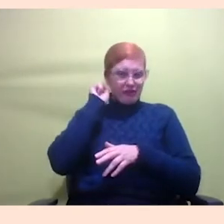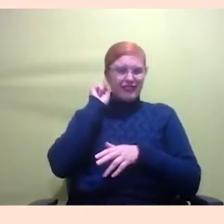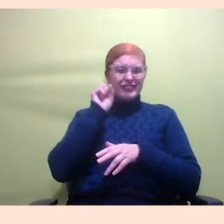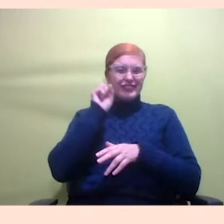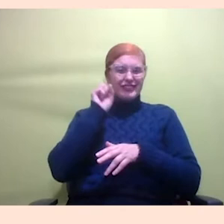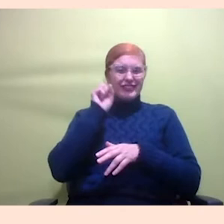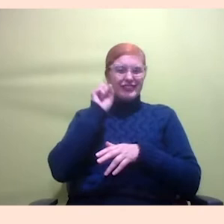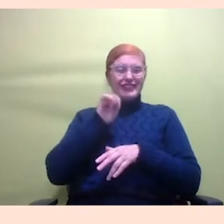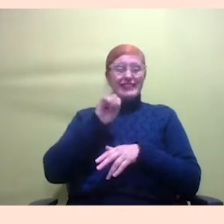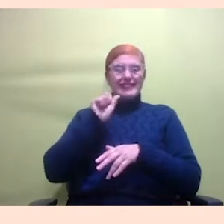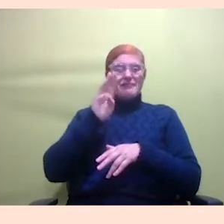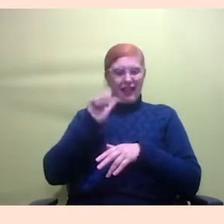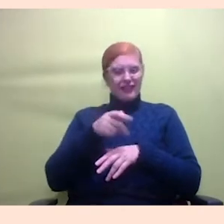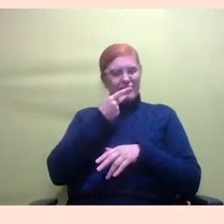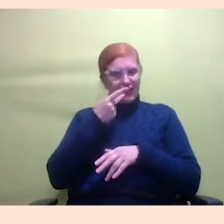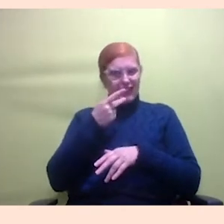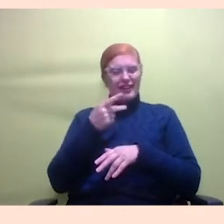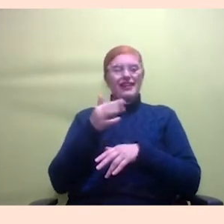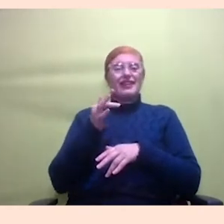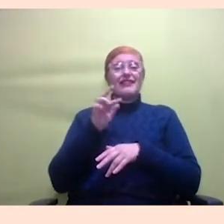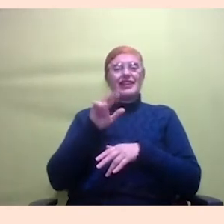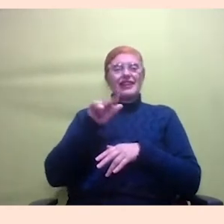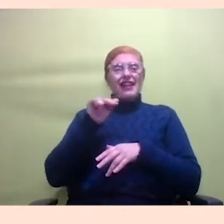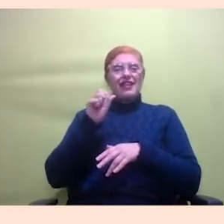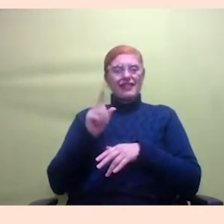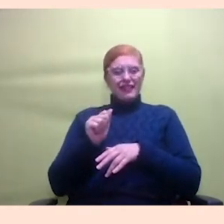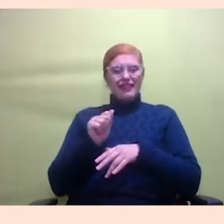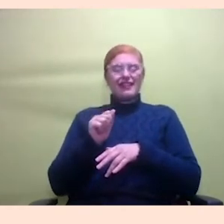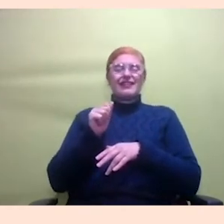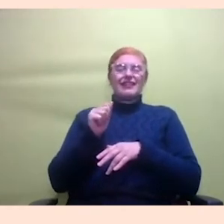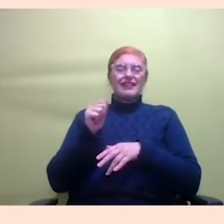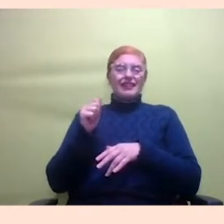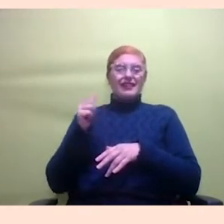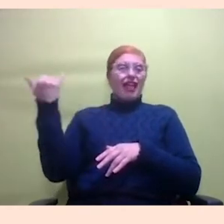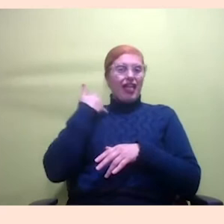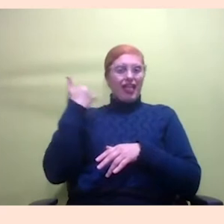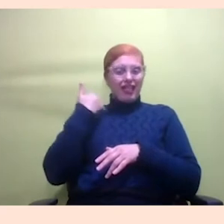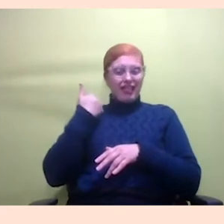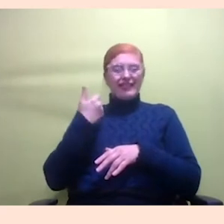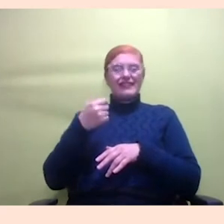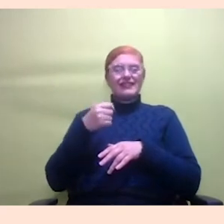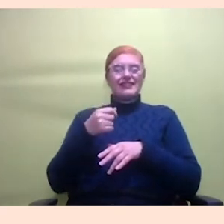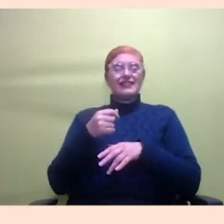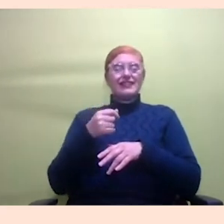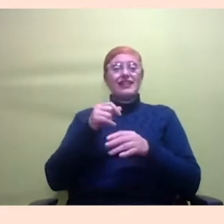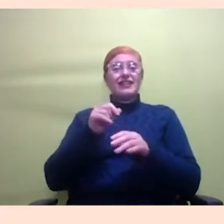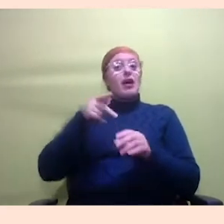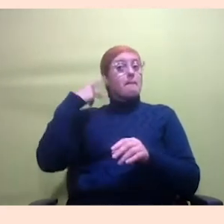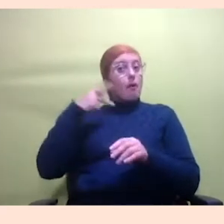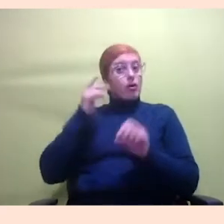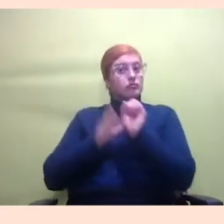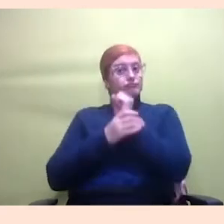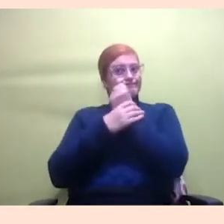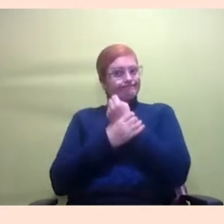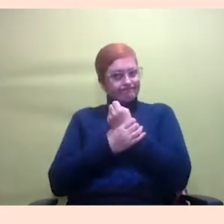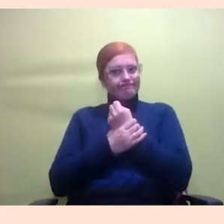a gente falando sobre política de segurança para mim o tempo todo quando começava a ter um monte de bombardeio no site da Tamo Juntas